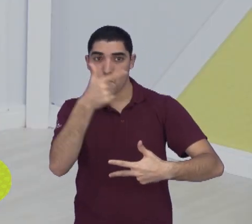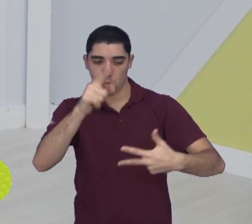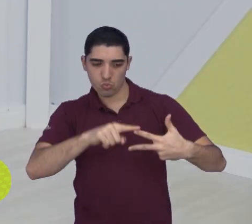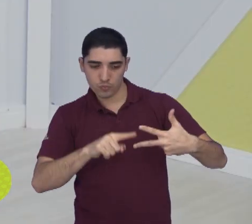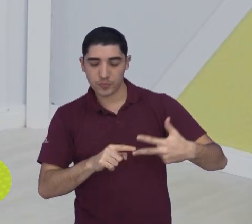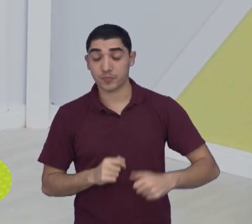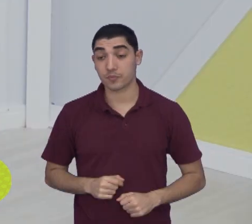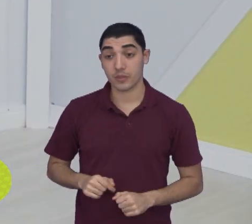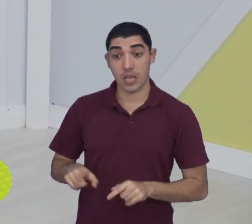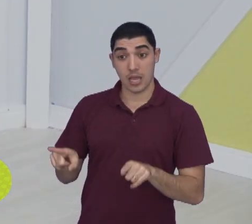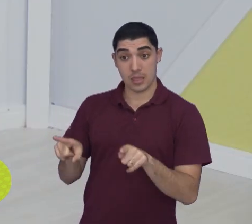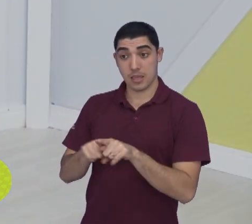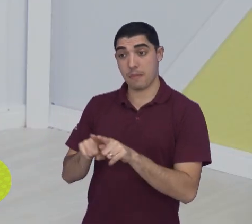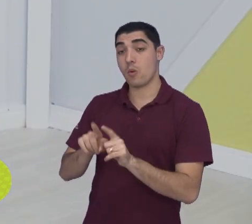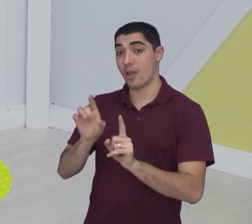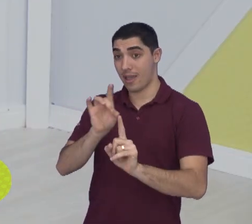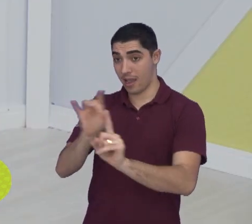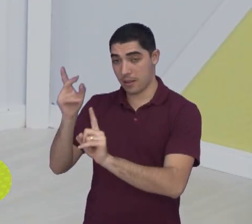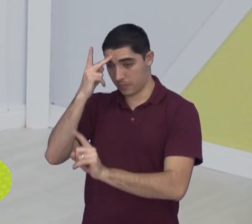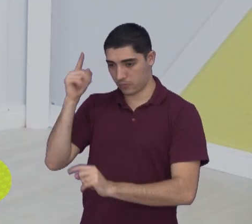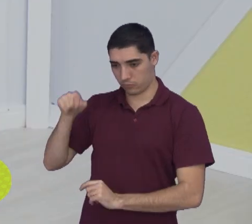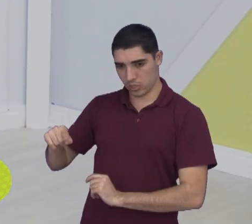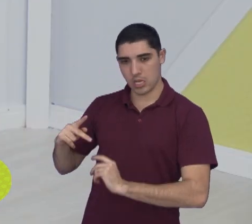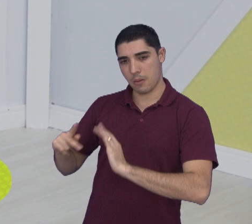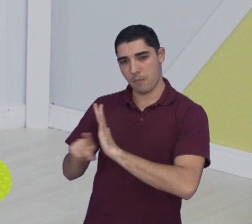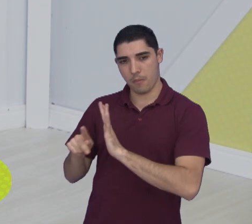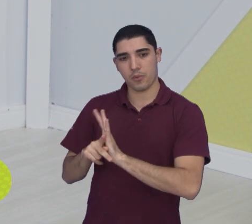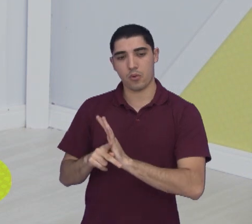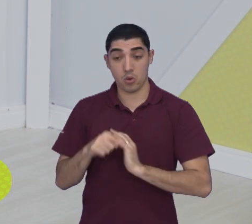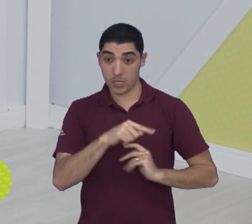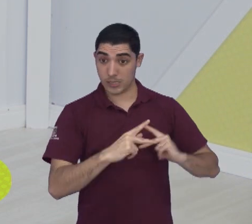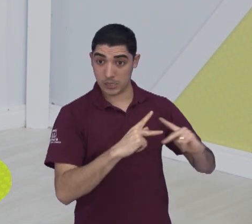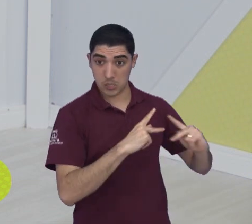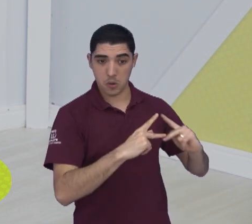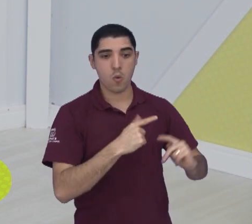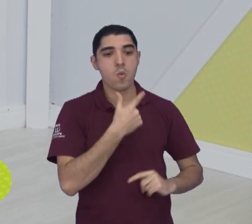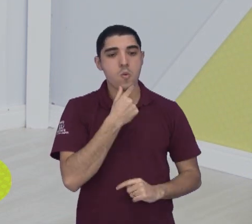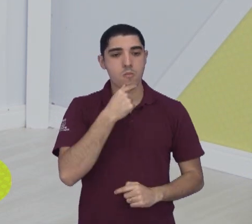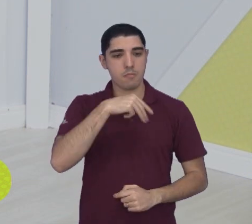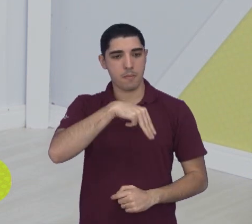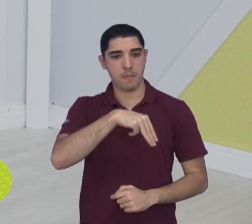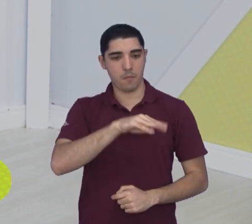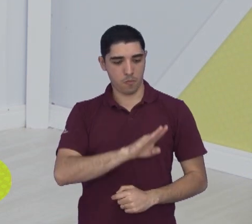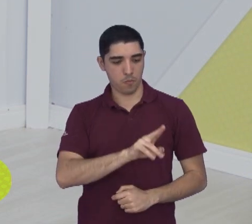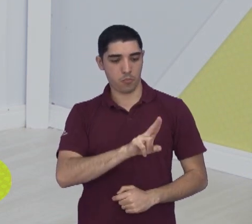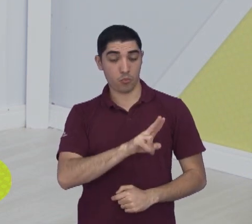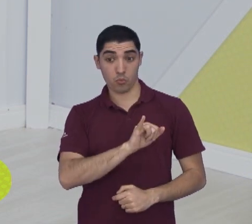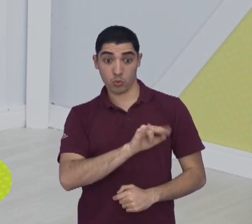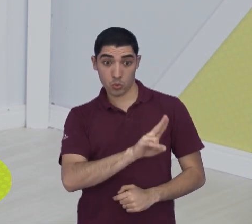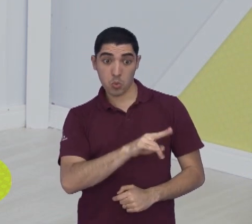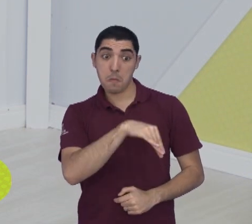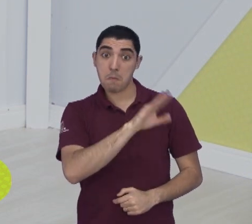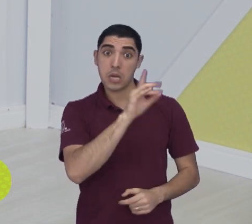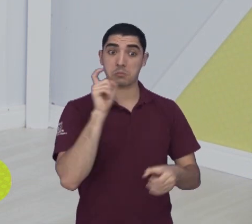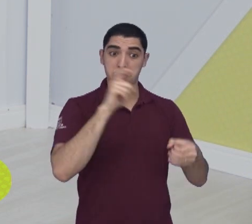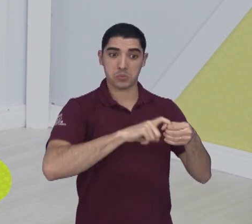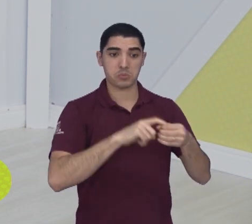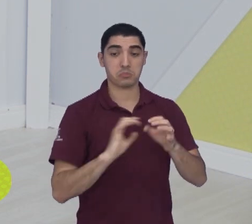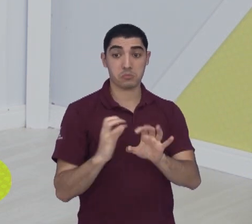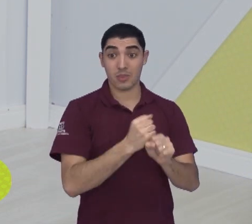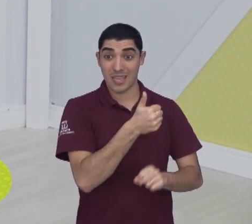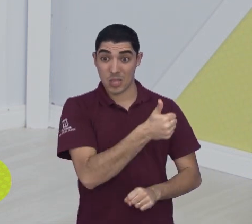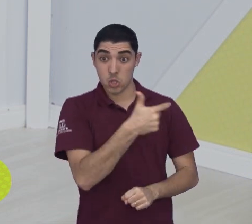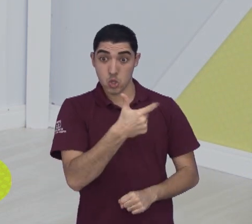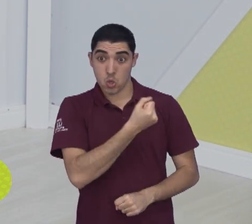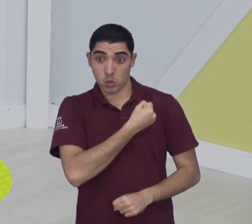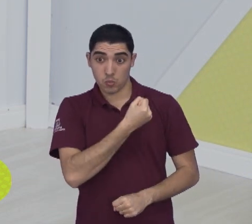Destaques individuais na partida, pelo lado do São José, Matheus Buiu, que é o armador reserva, foi o cestinha do São José, 12 pontos, um